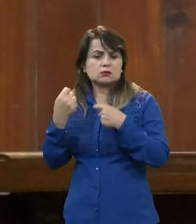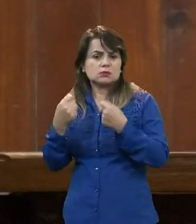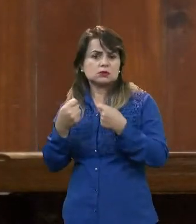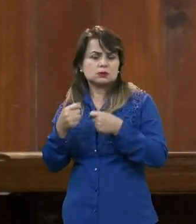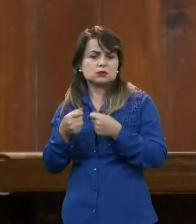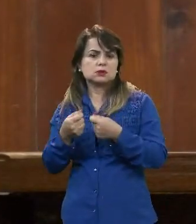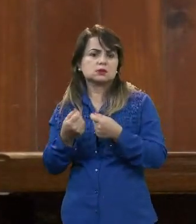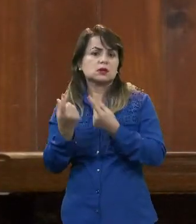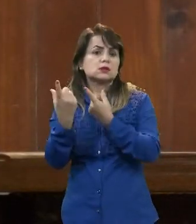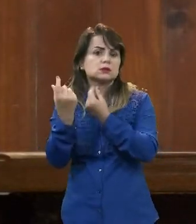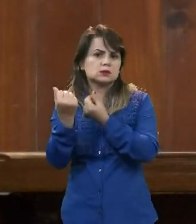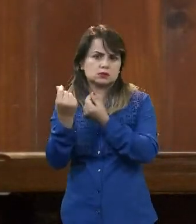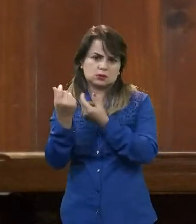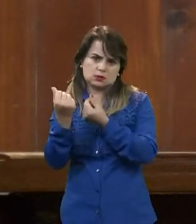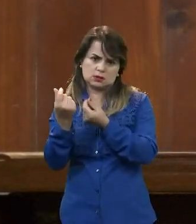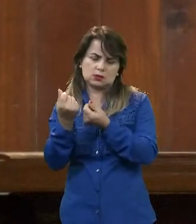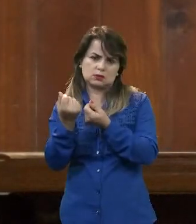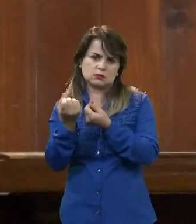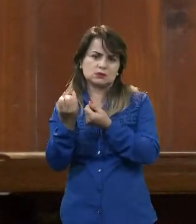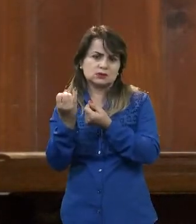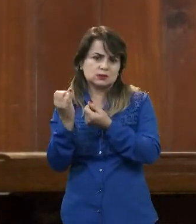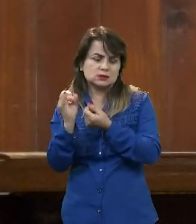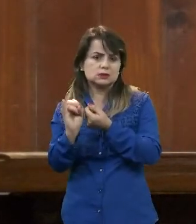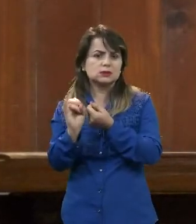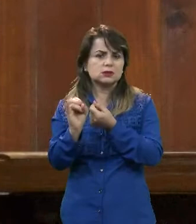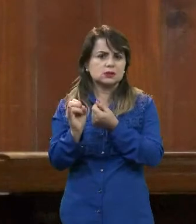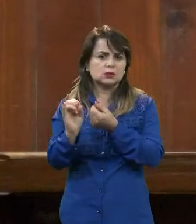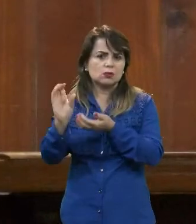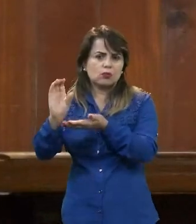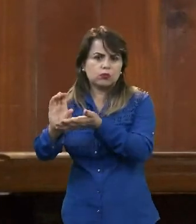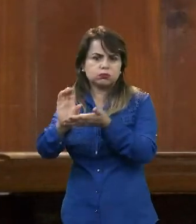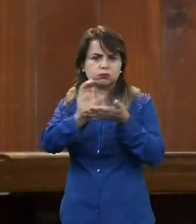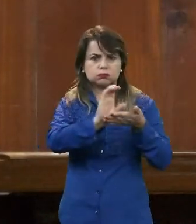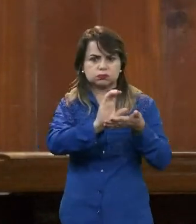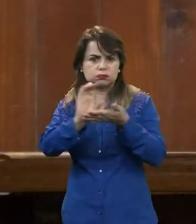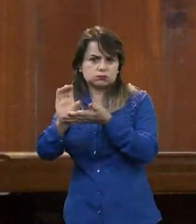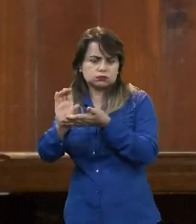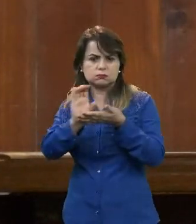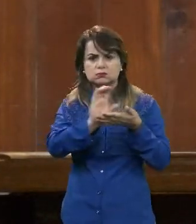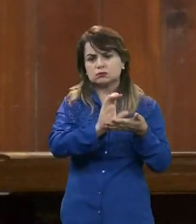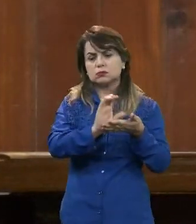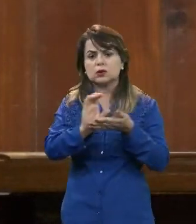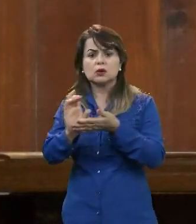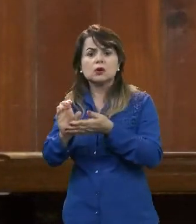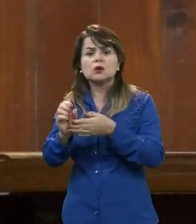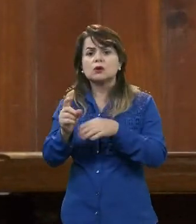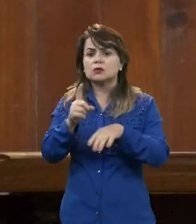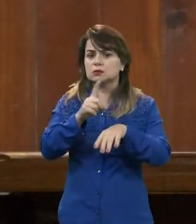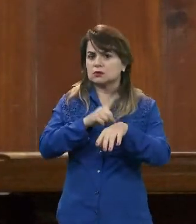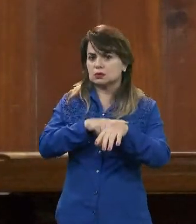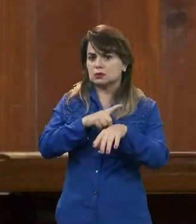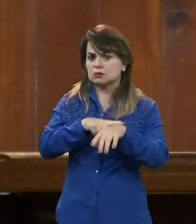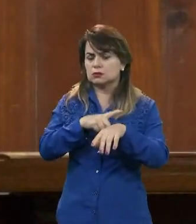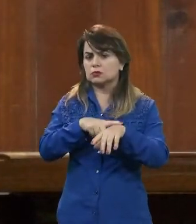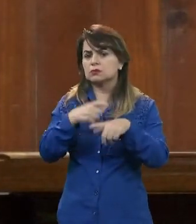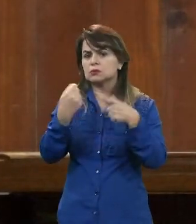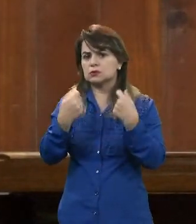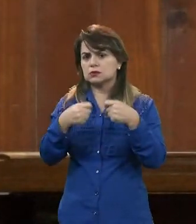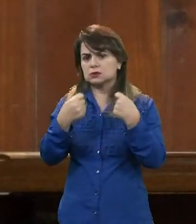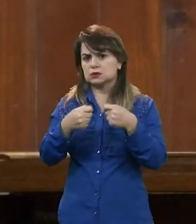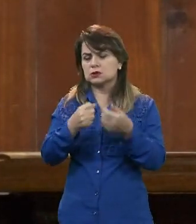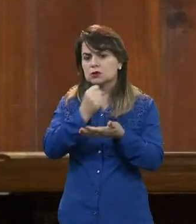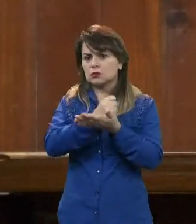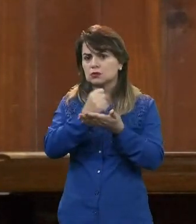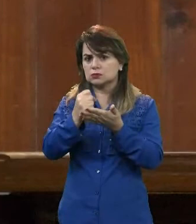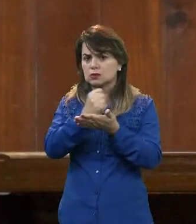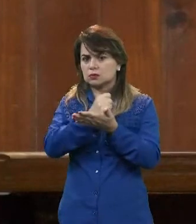margem. Então, qualquer movimento que se fizer em termos de postergação e de prazos, ele deve obedecer, no primeiro momento do contrato,